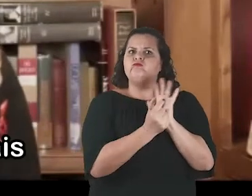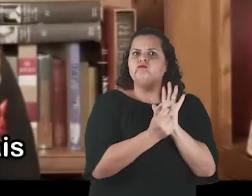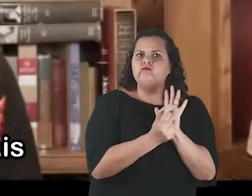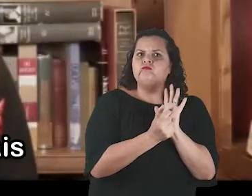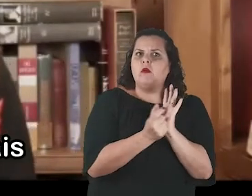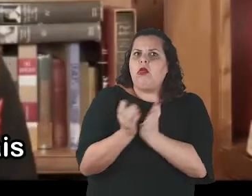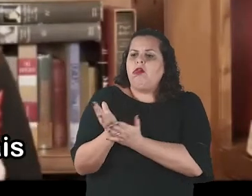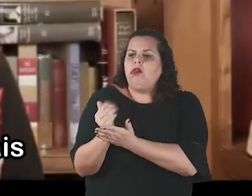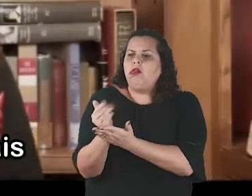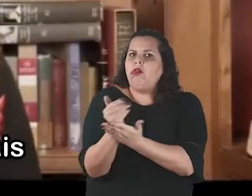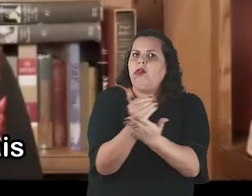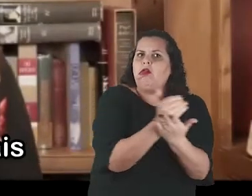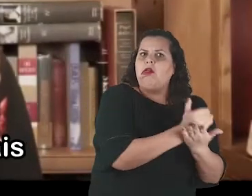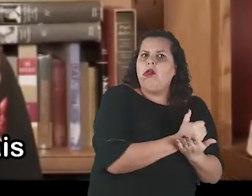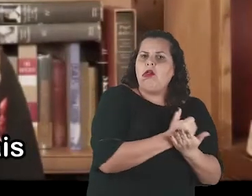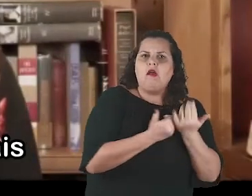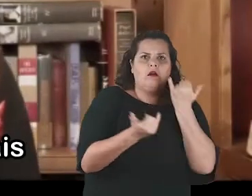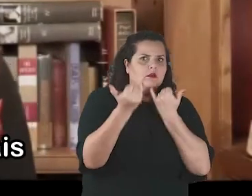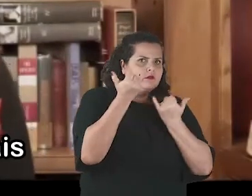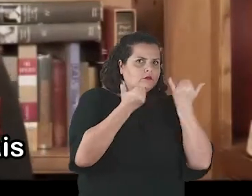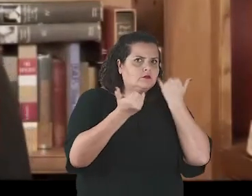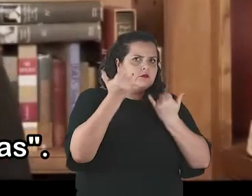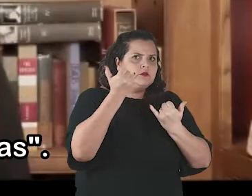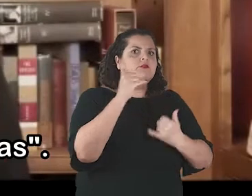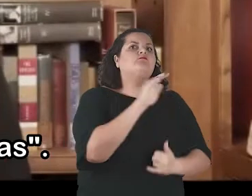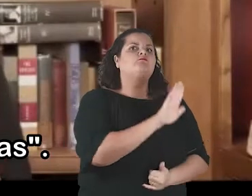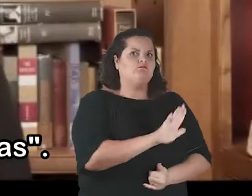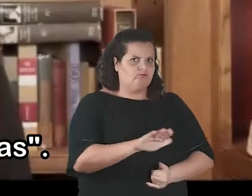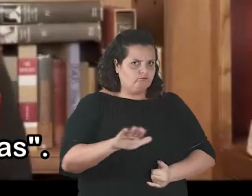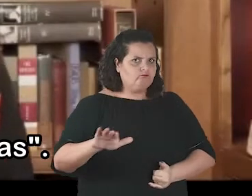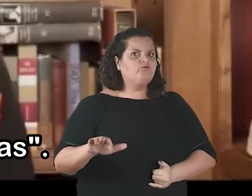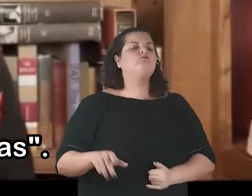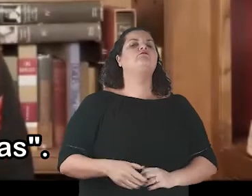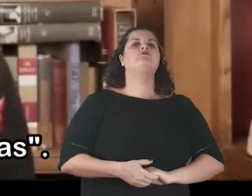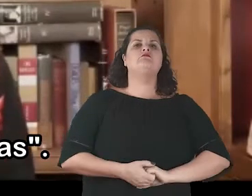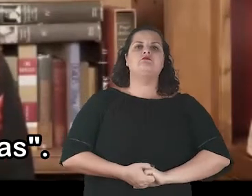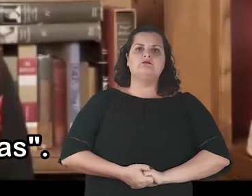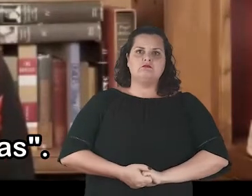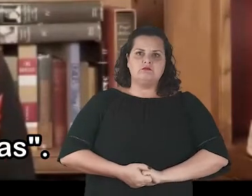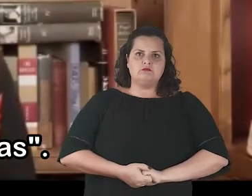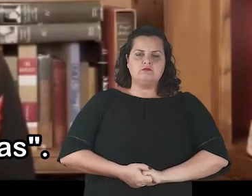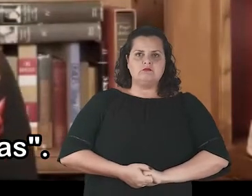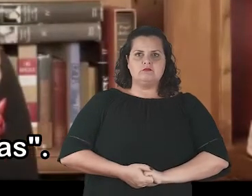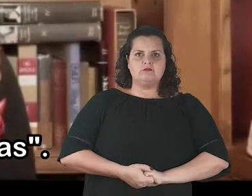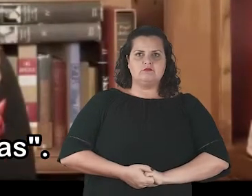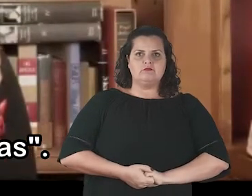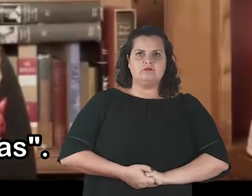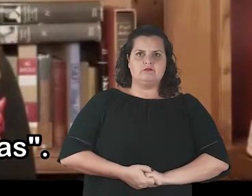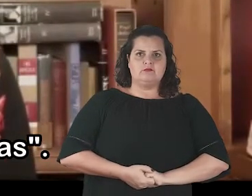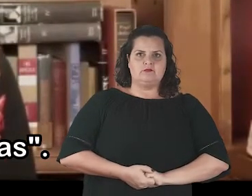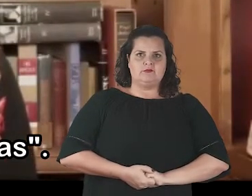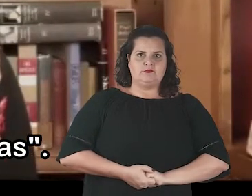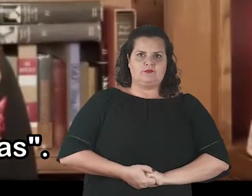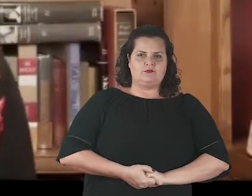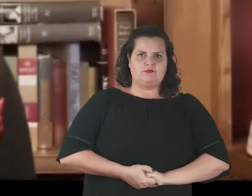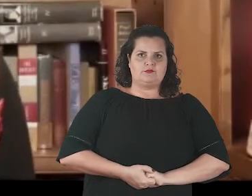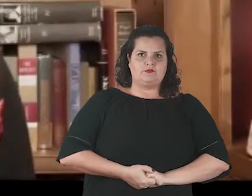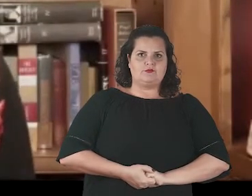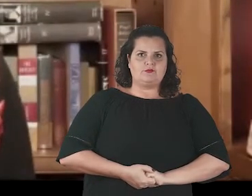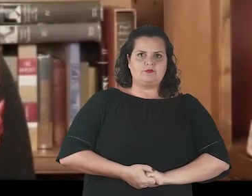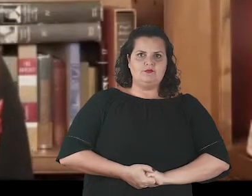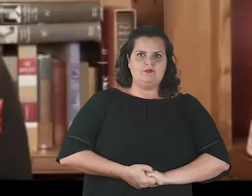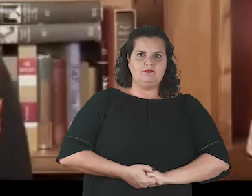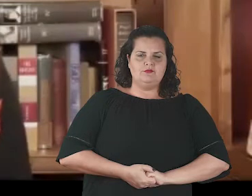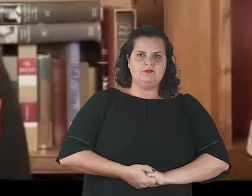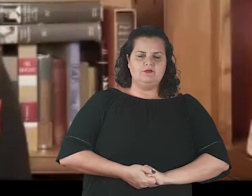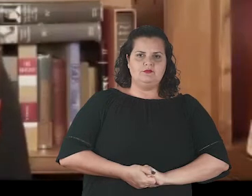contra o Google citando suas ferramentas educacionais para práticas ilegais de extração de dados